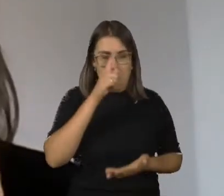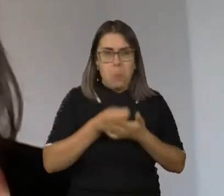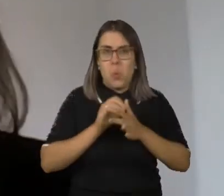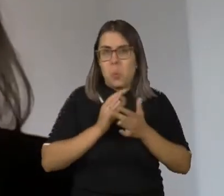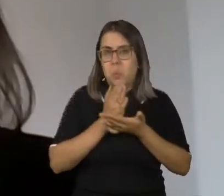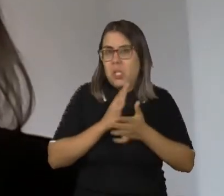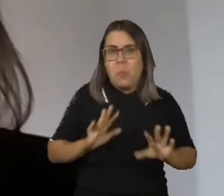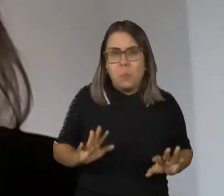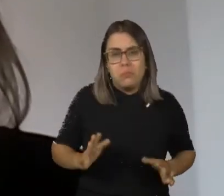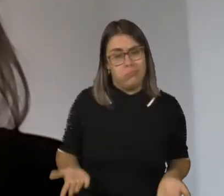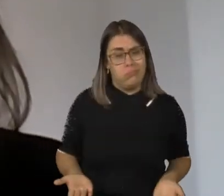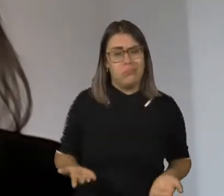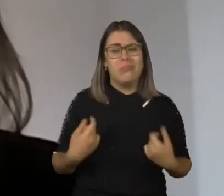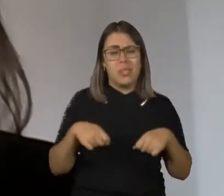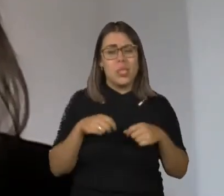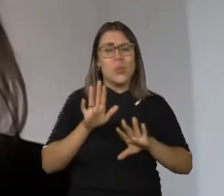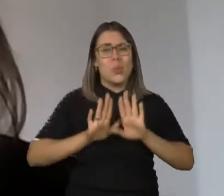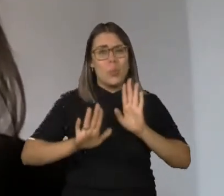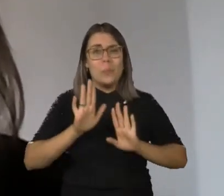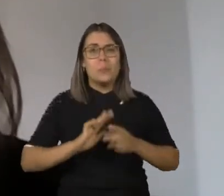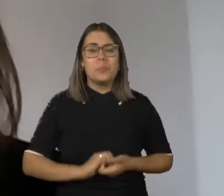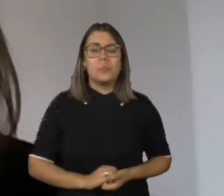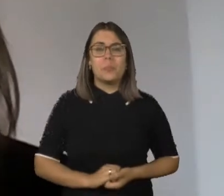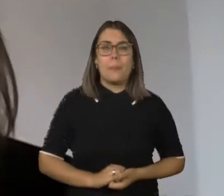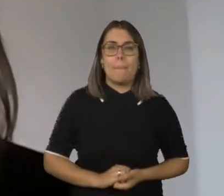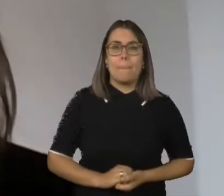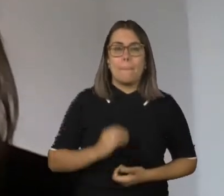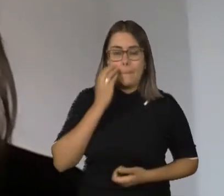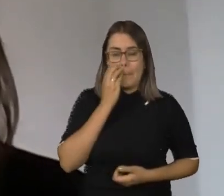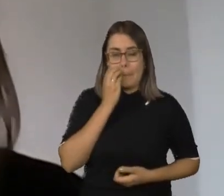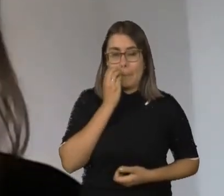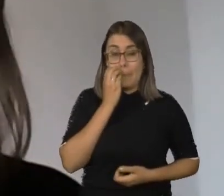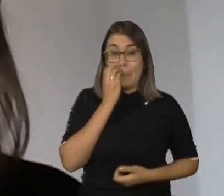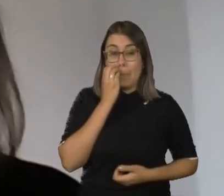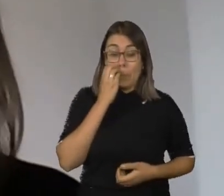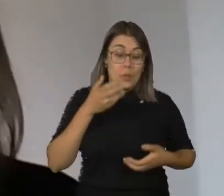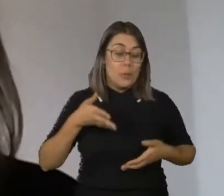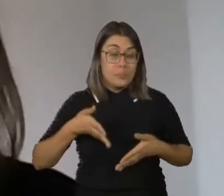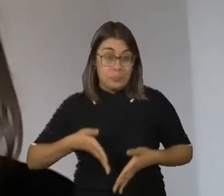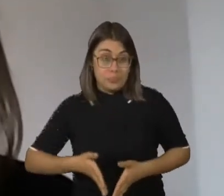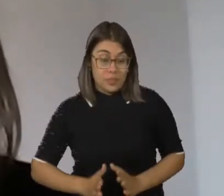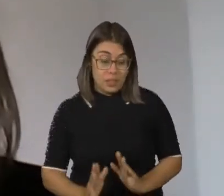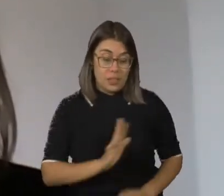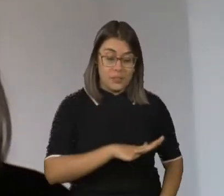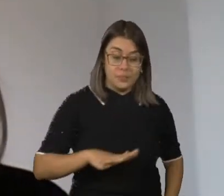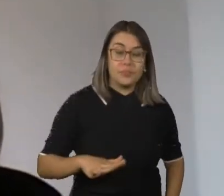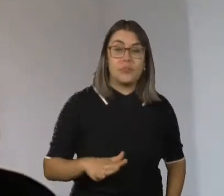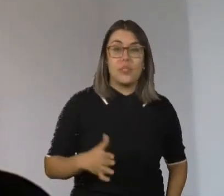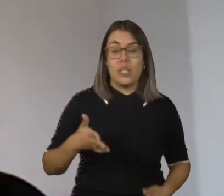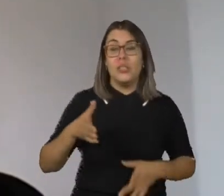por trás dessa sentença, quando a gente diz que uma criança que nasce com a síndrome já nasce deficiente